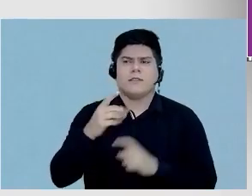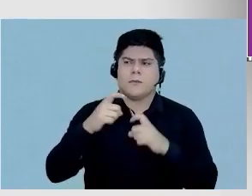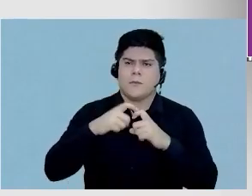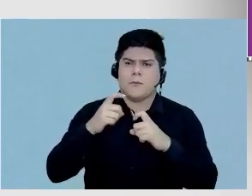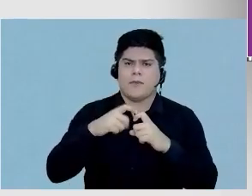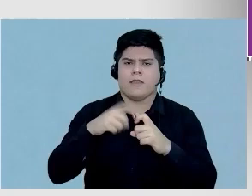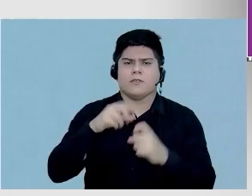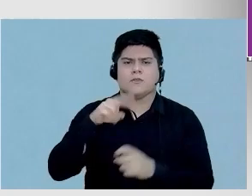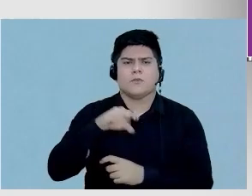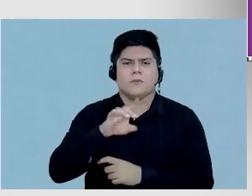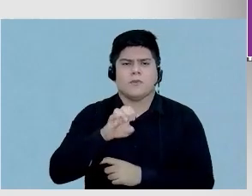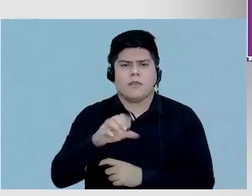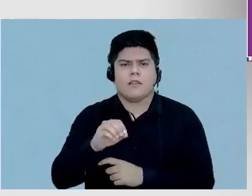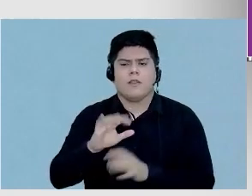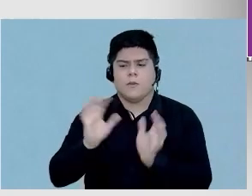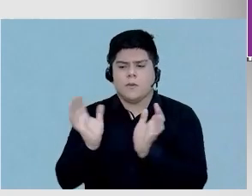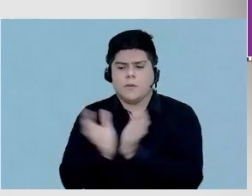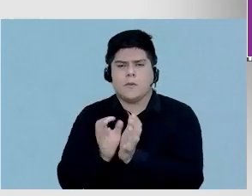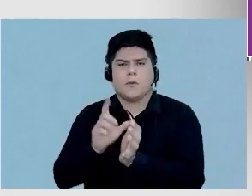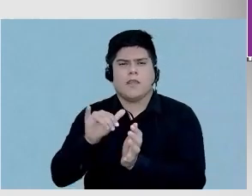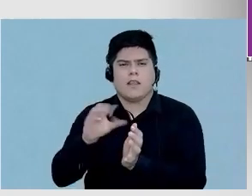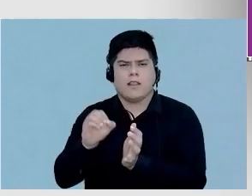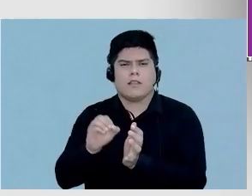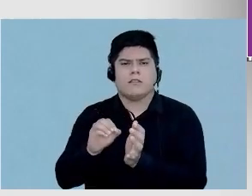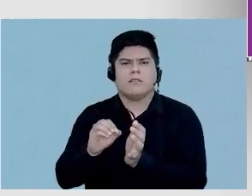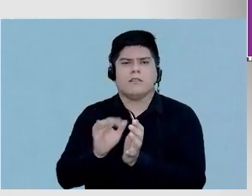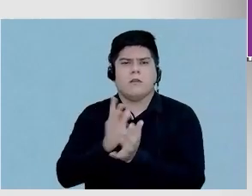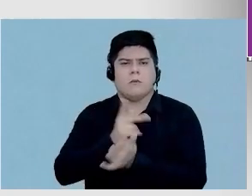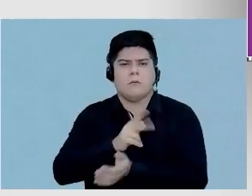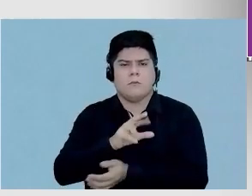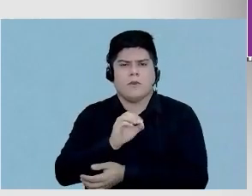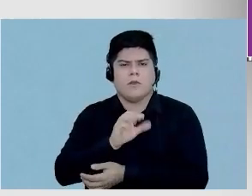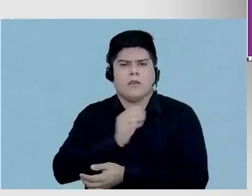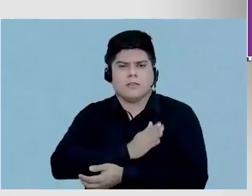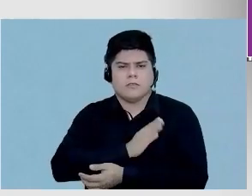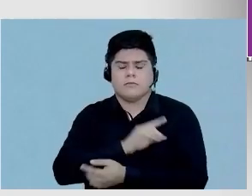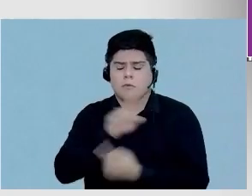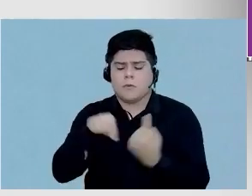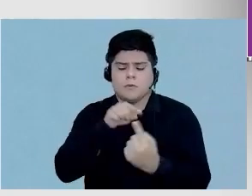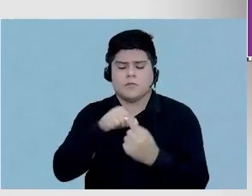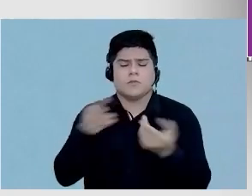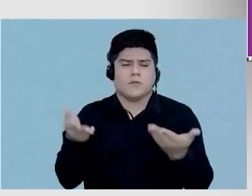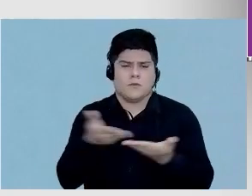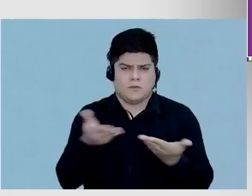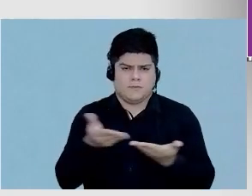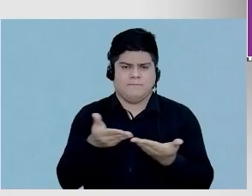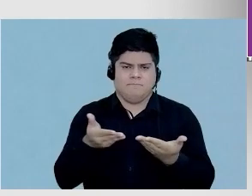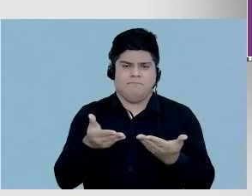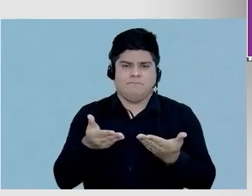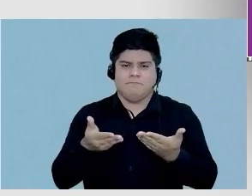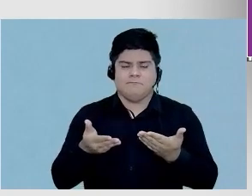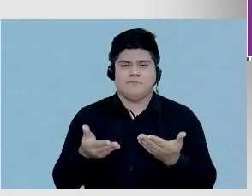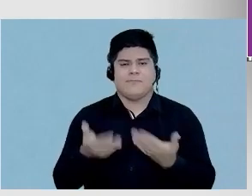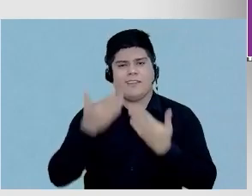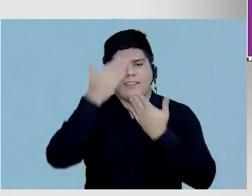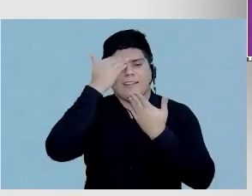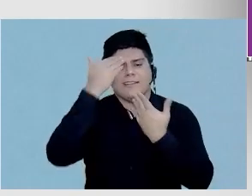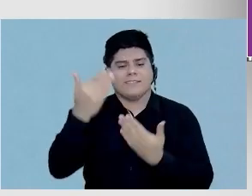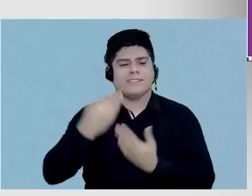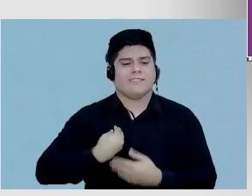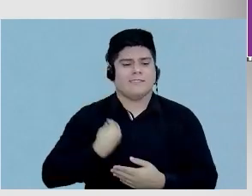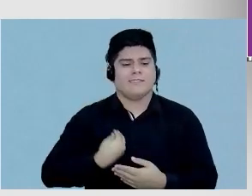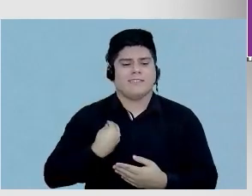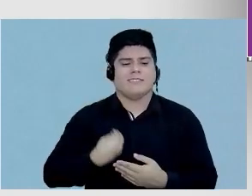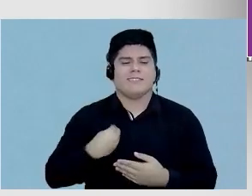nucleares, do corpo clínico do Procardíaco com essa tecnologia. E esse é o objetivo do dia de hoje, né? Então, agradecer a presença de todo